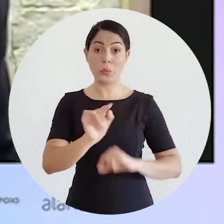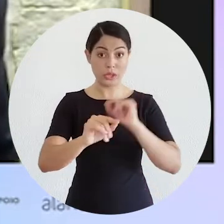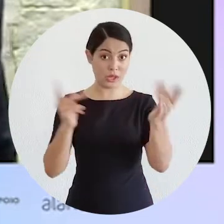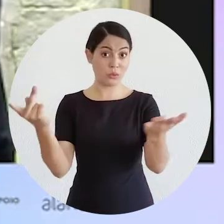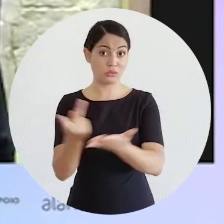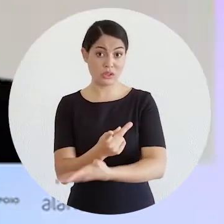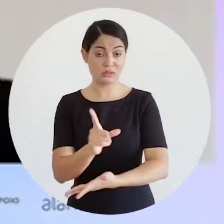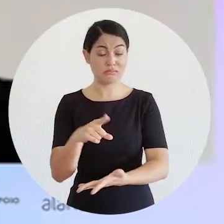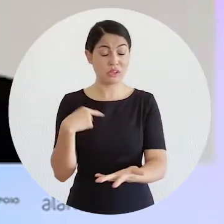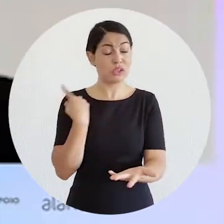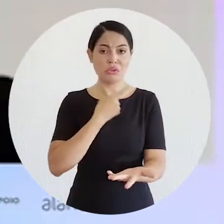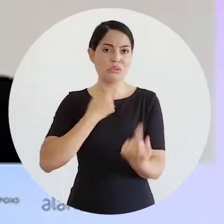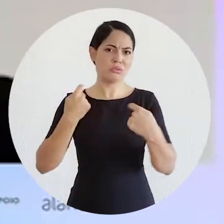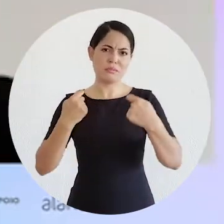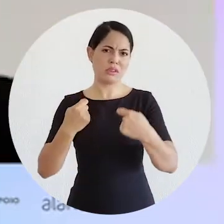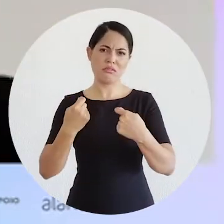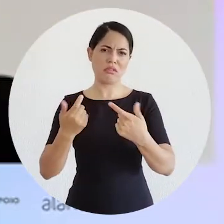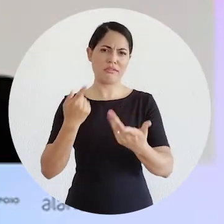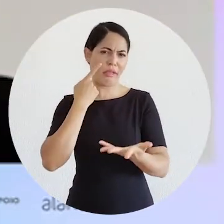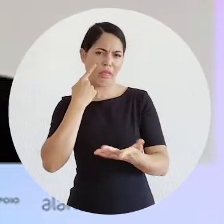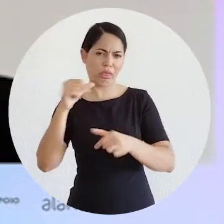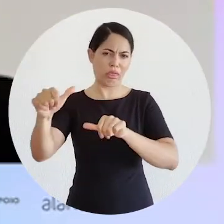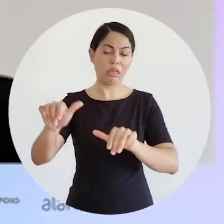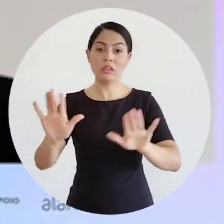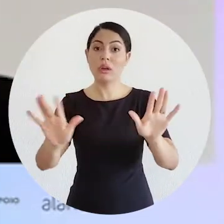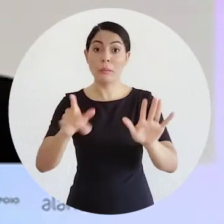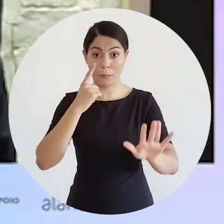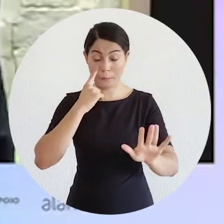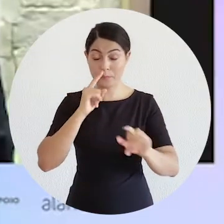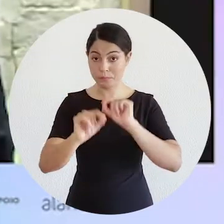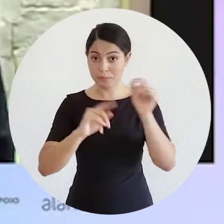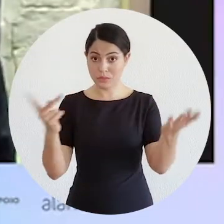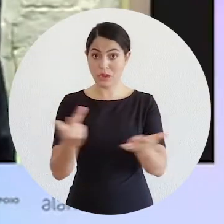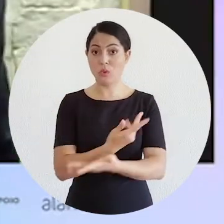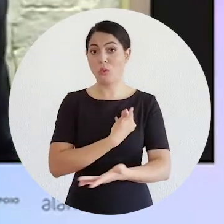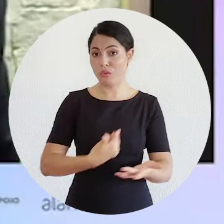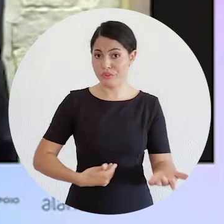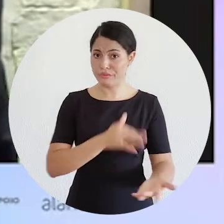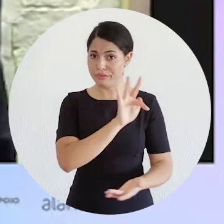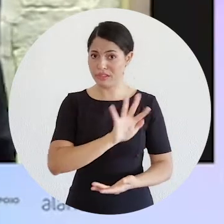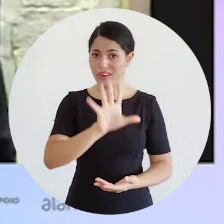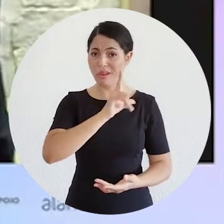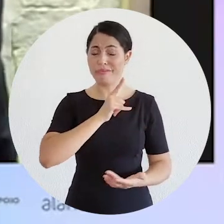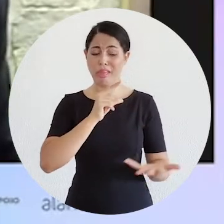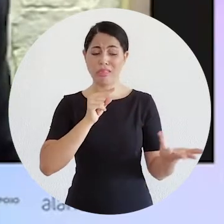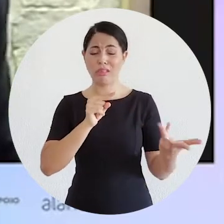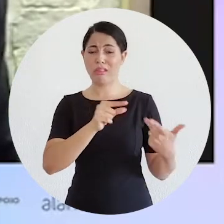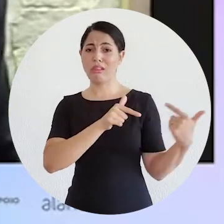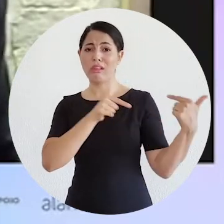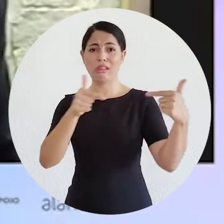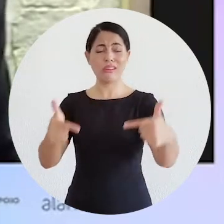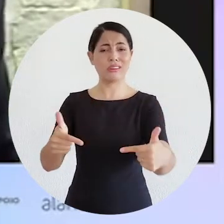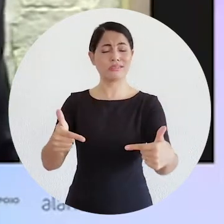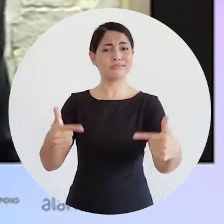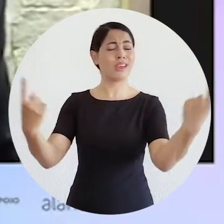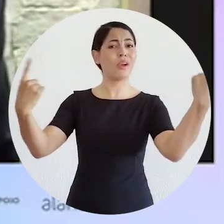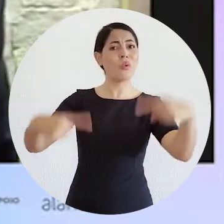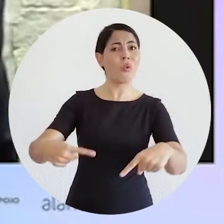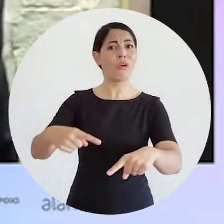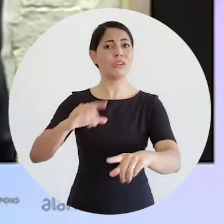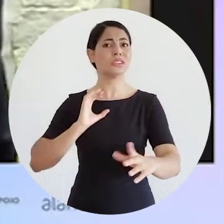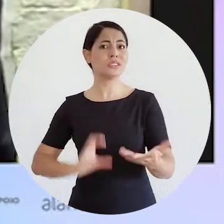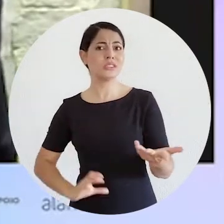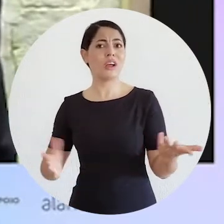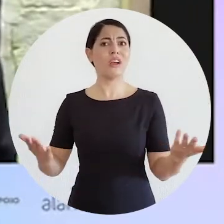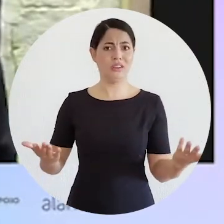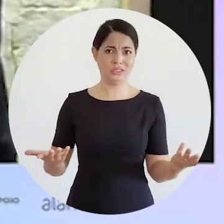Ocorre, e não é preciso ir muito longe para verificar isso, que o governo vem implementando uma série de agendas que